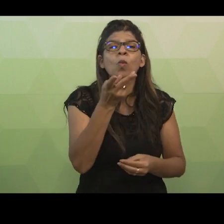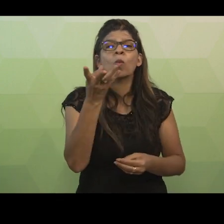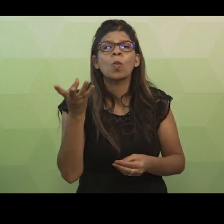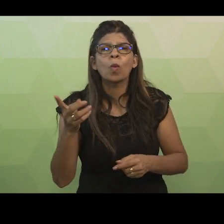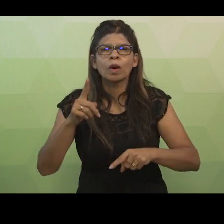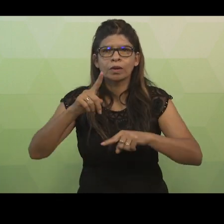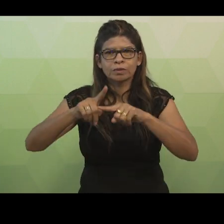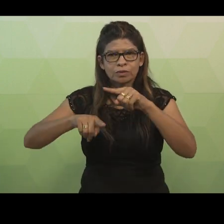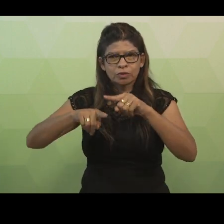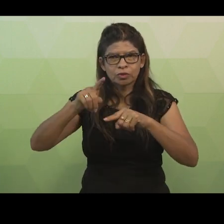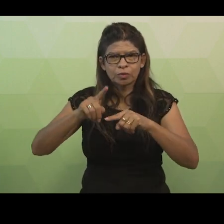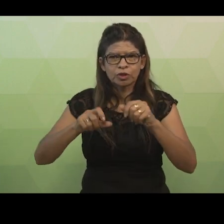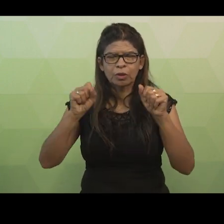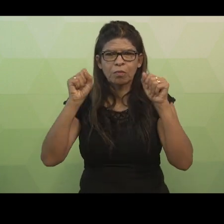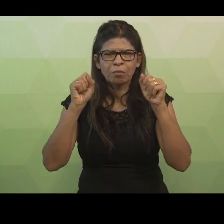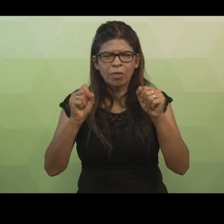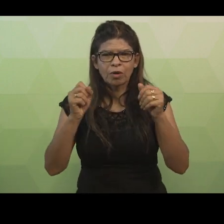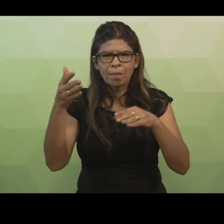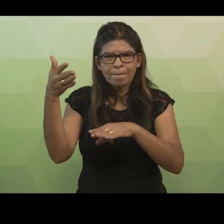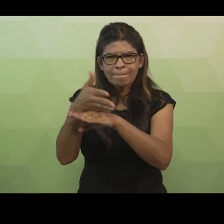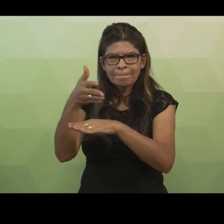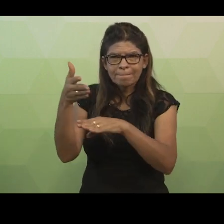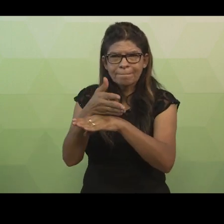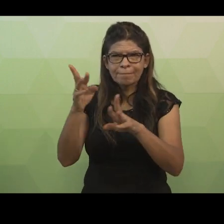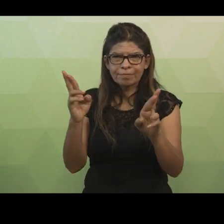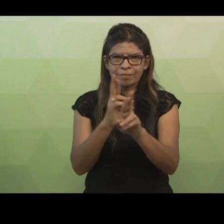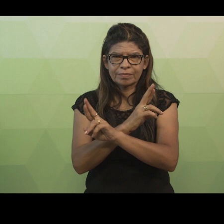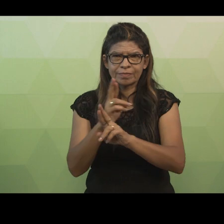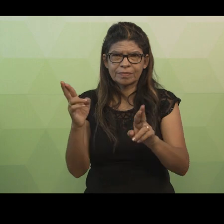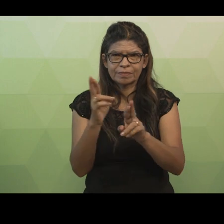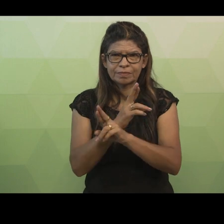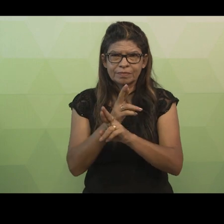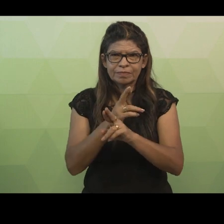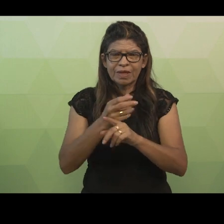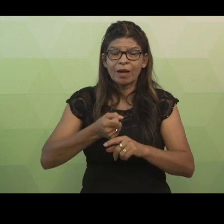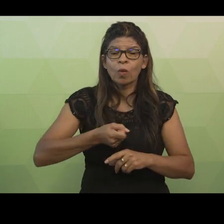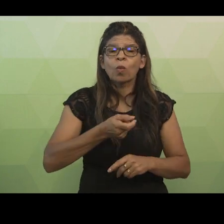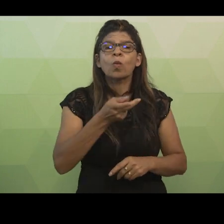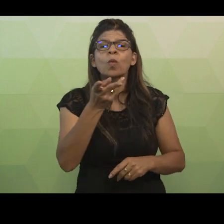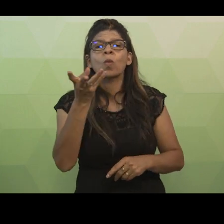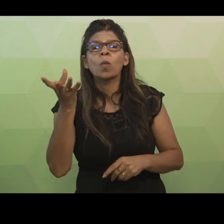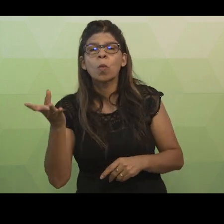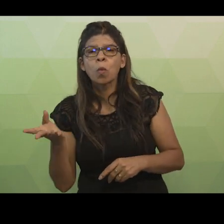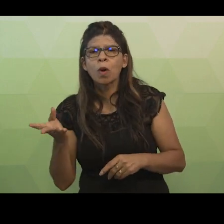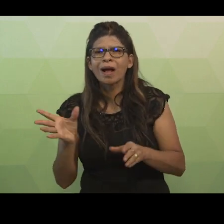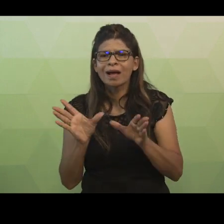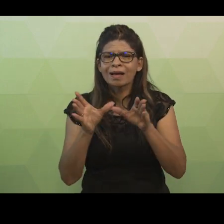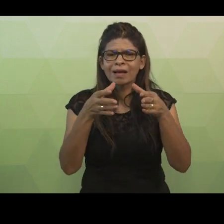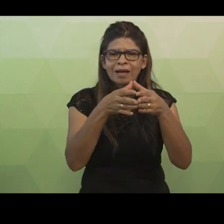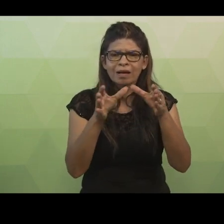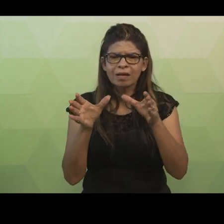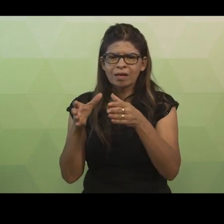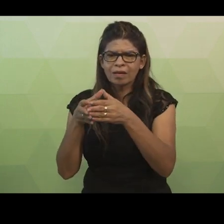participar de um relacionamento é determinada pela cardionalidade em cada associação.